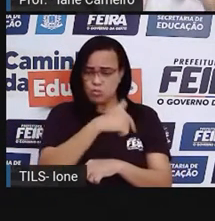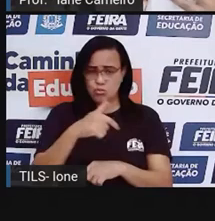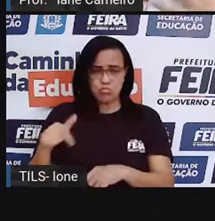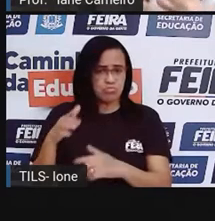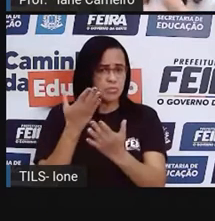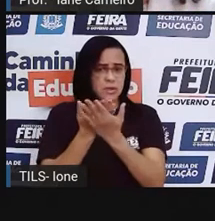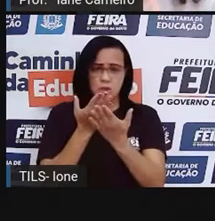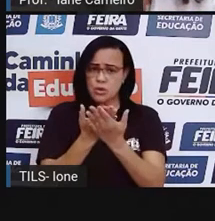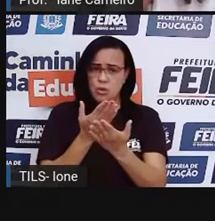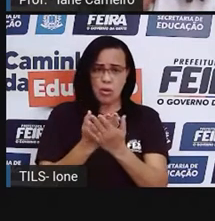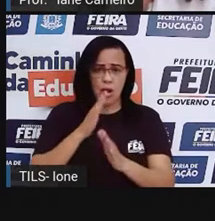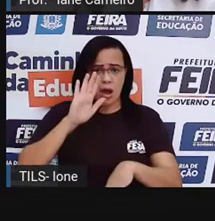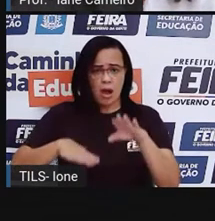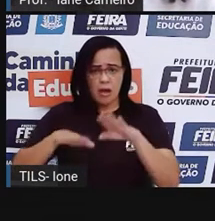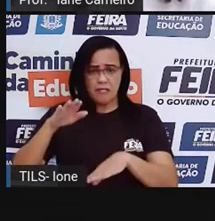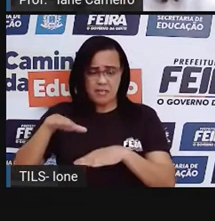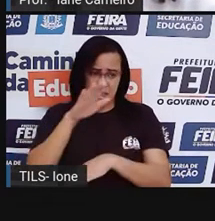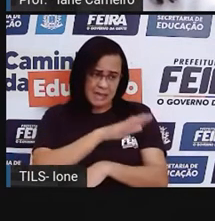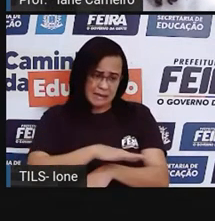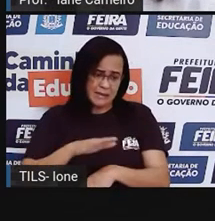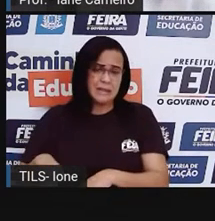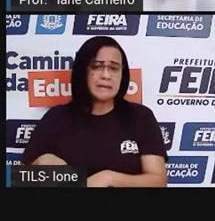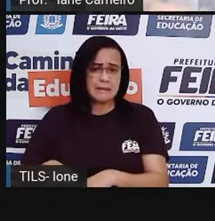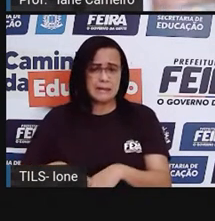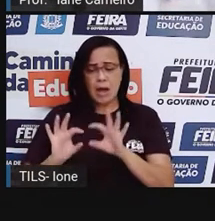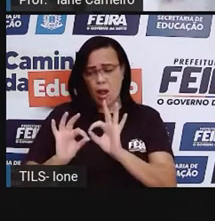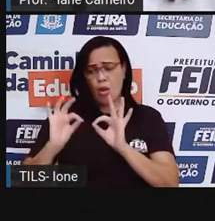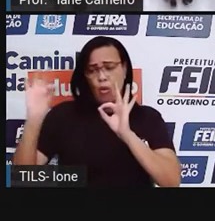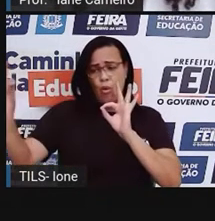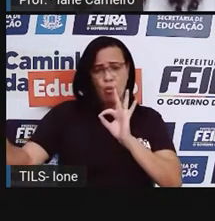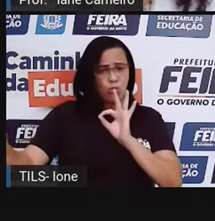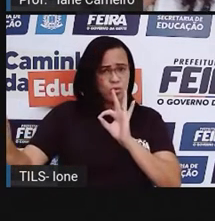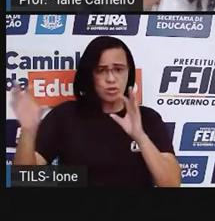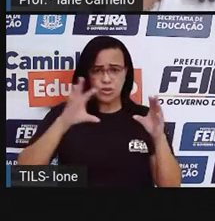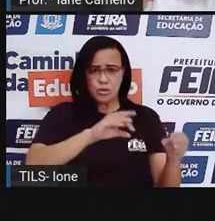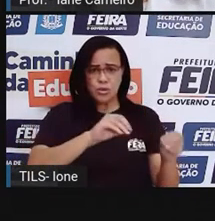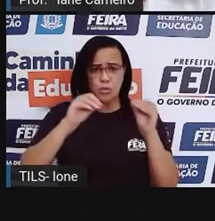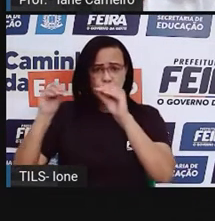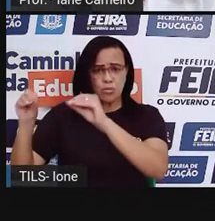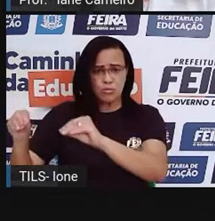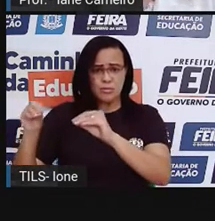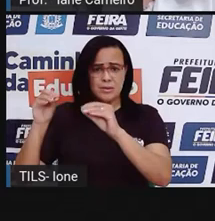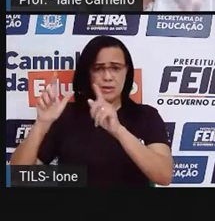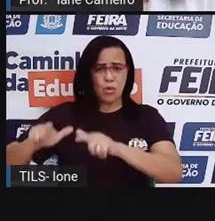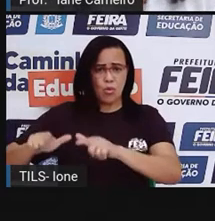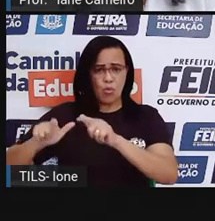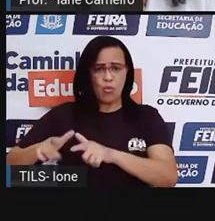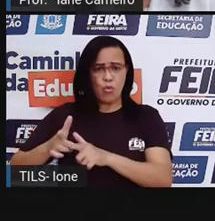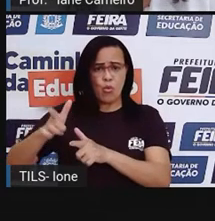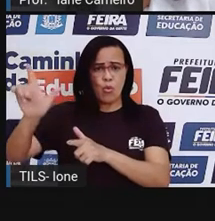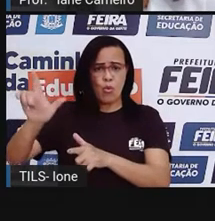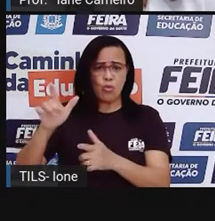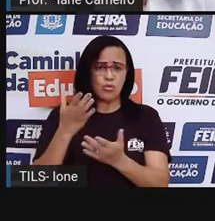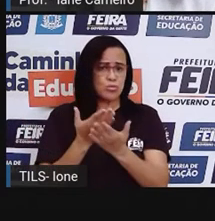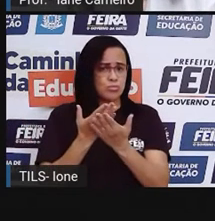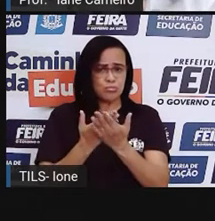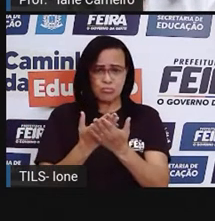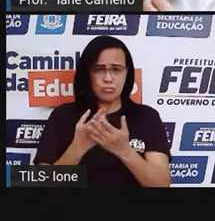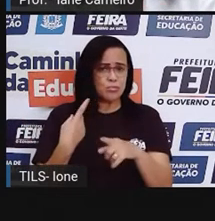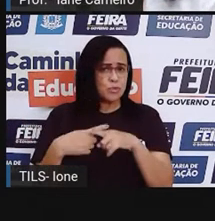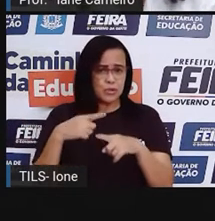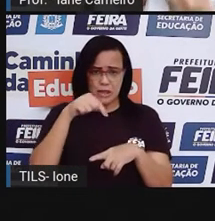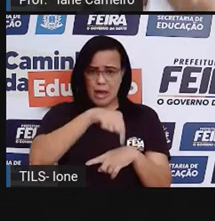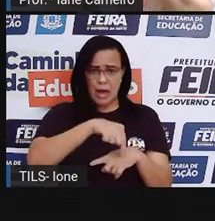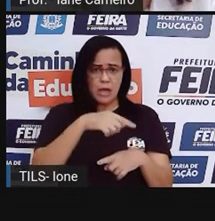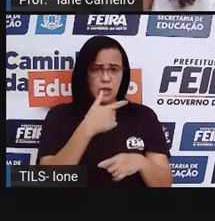Aí, a criança tinha que sair de perto da família dela, pra ir pra outro lugar estudar, né? E isso não tá correto. A criança